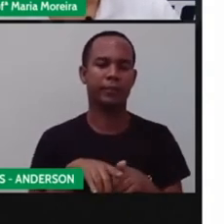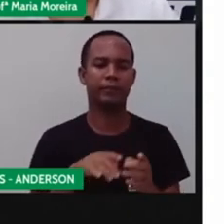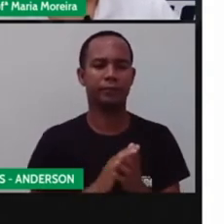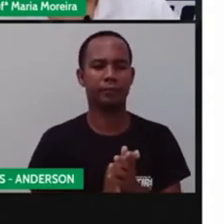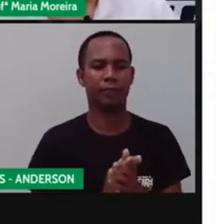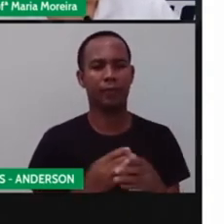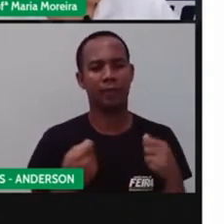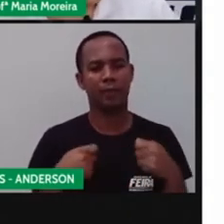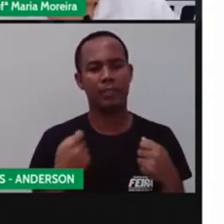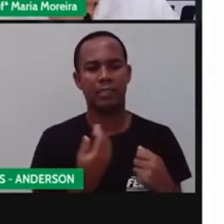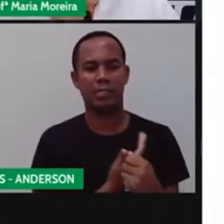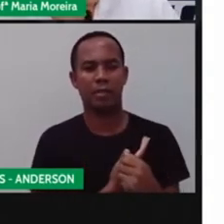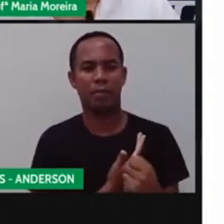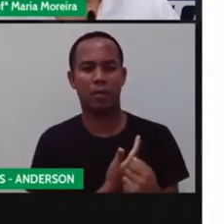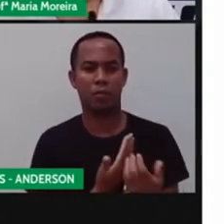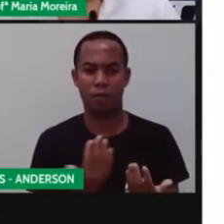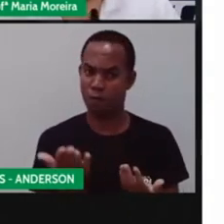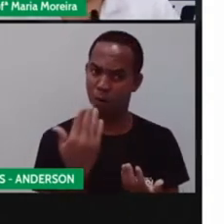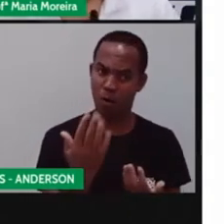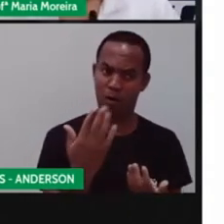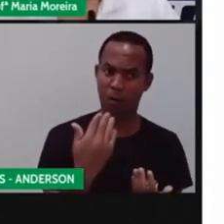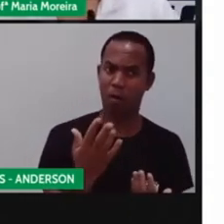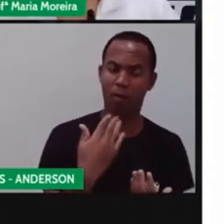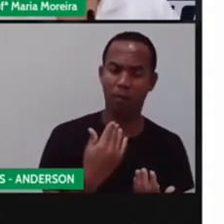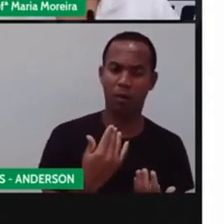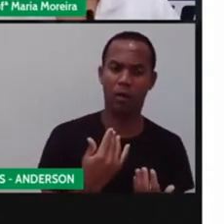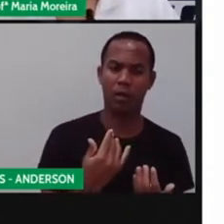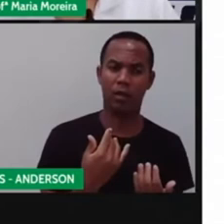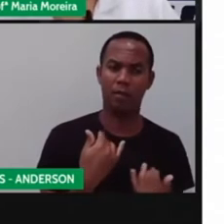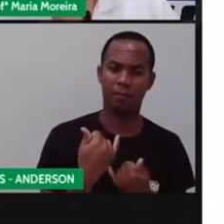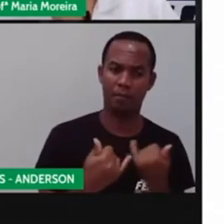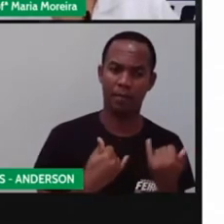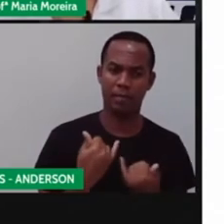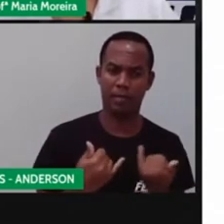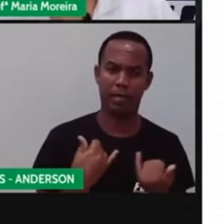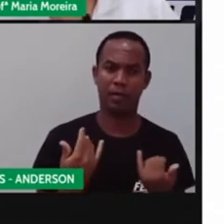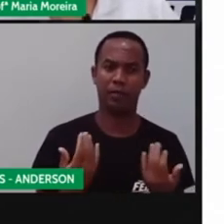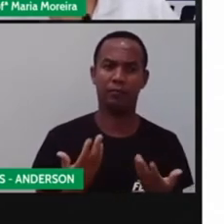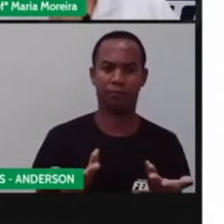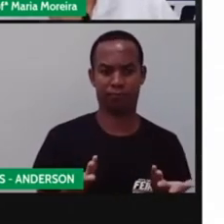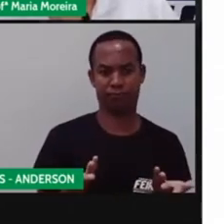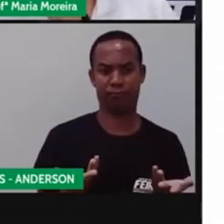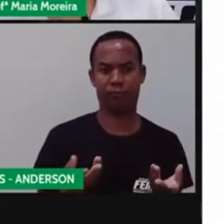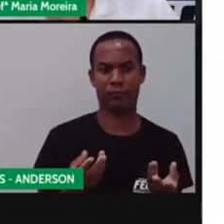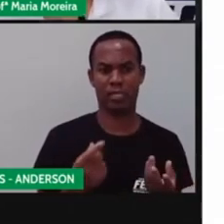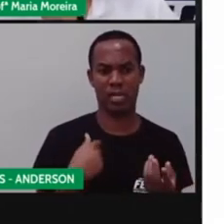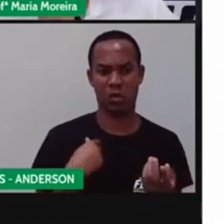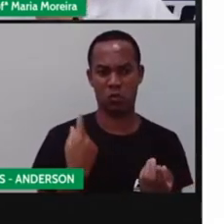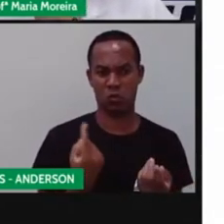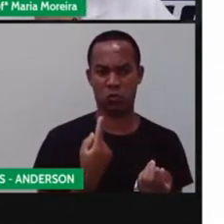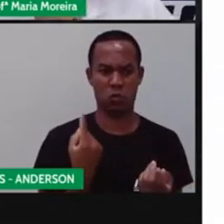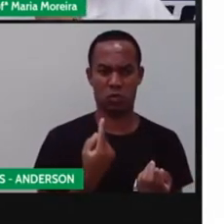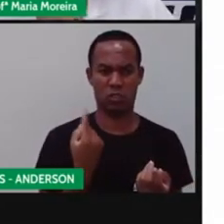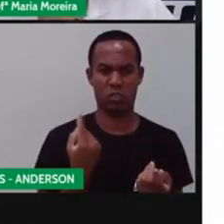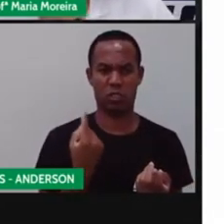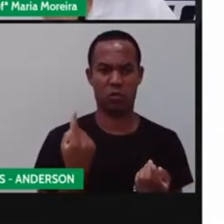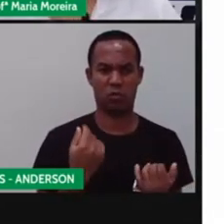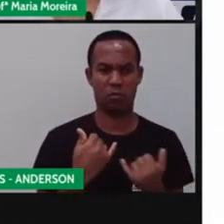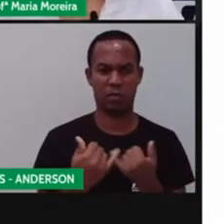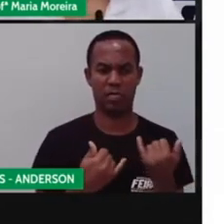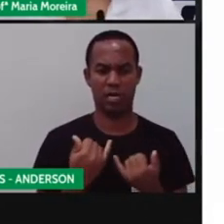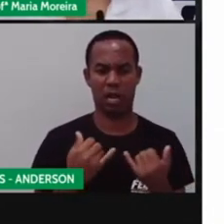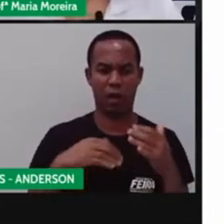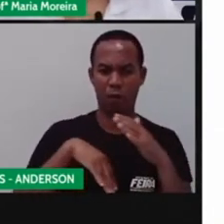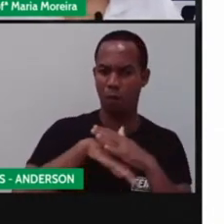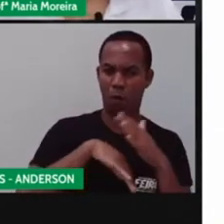que eu vou precisar dos meus coleguinhas. Eu não vou conseguir brincar de ano um, né? Sempre sozinha. Eu não vou conseguir jogar futebol